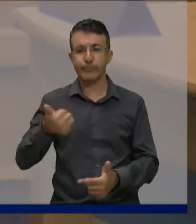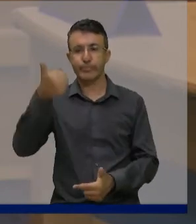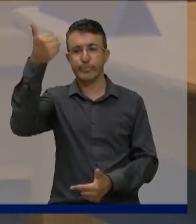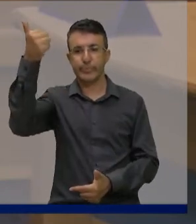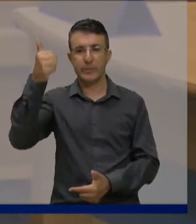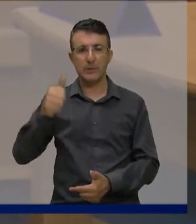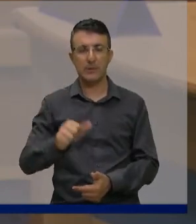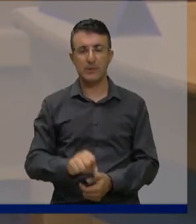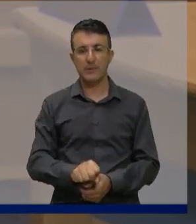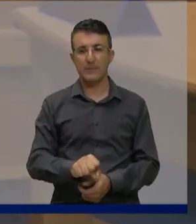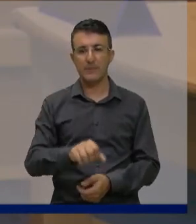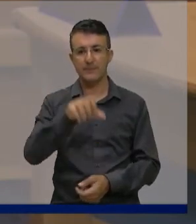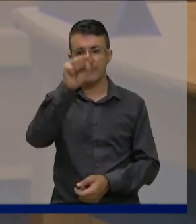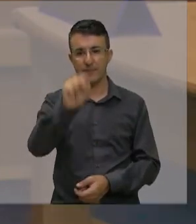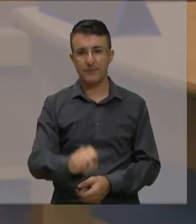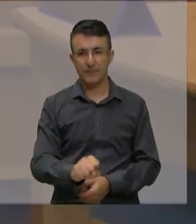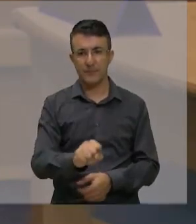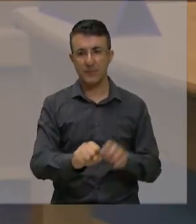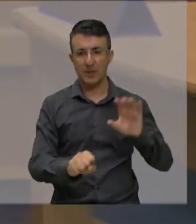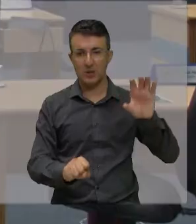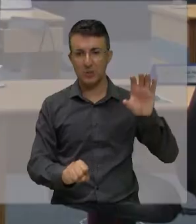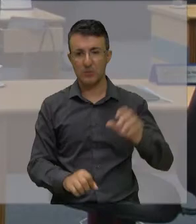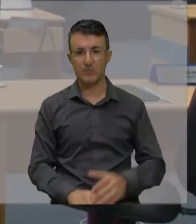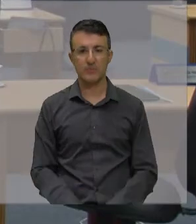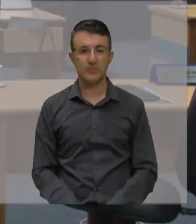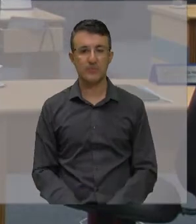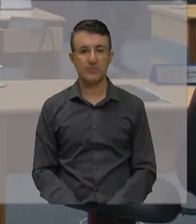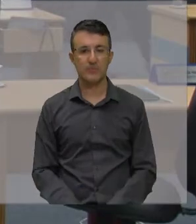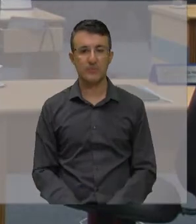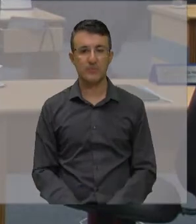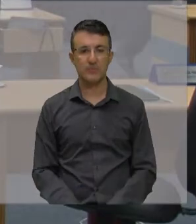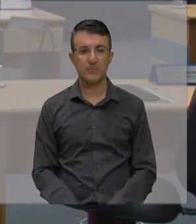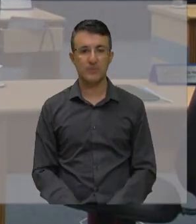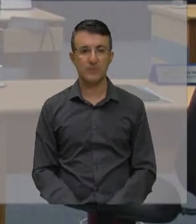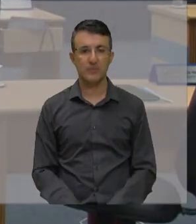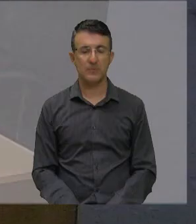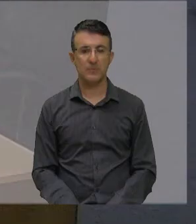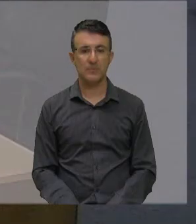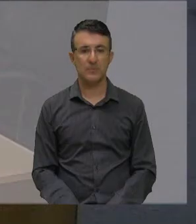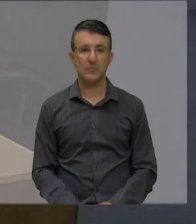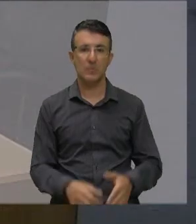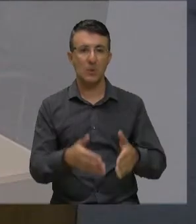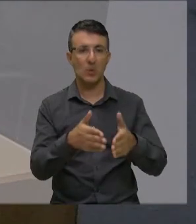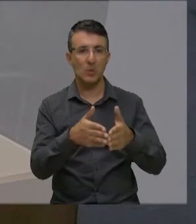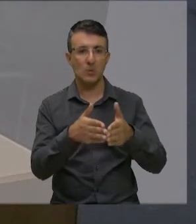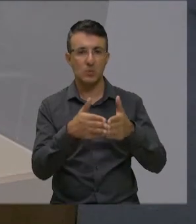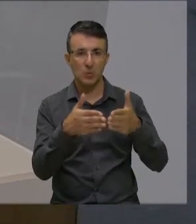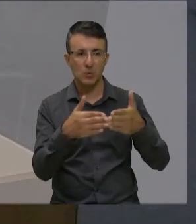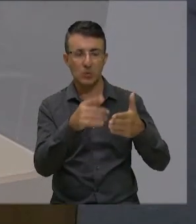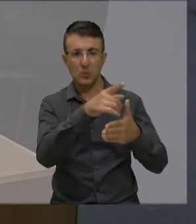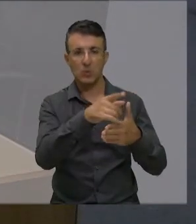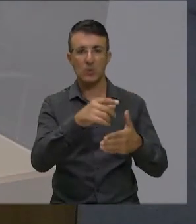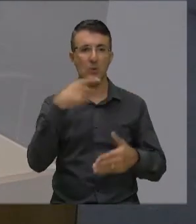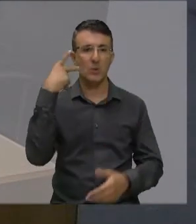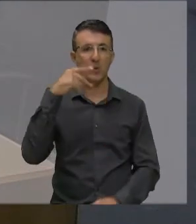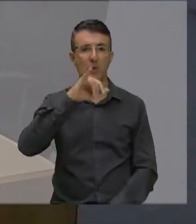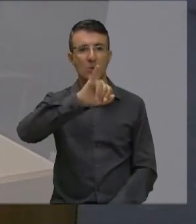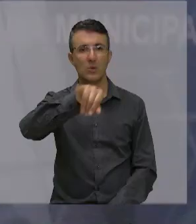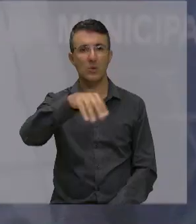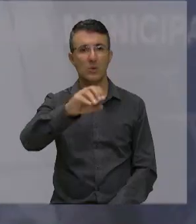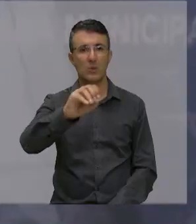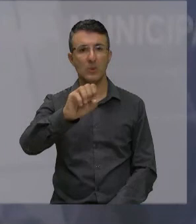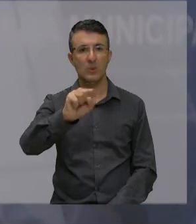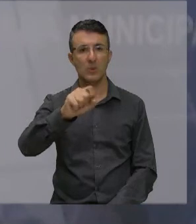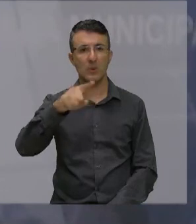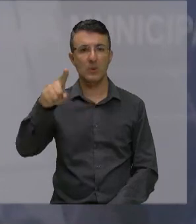Campos obrigado senhor presidente obrigado gente então por favor prossegue o vereador doutor José Claudio obrigado